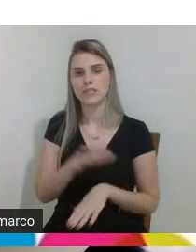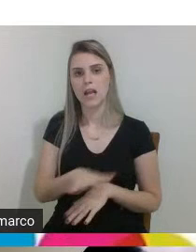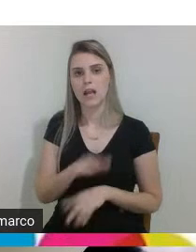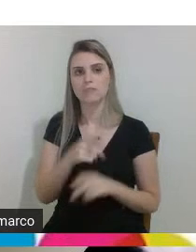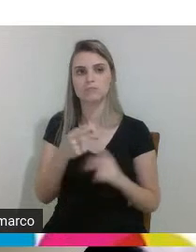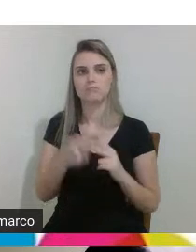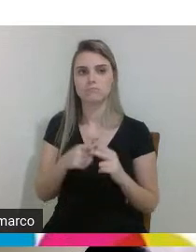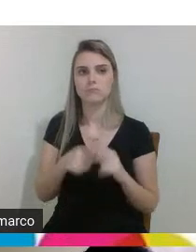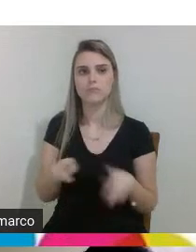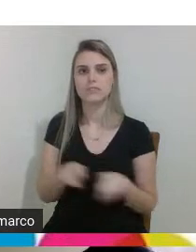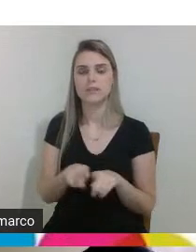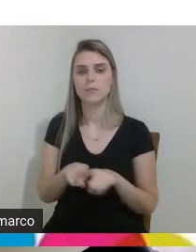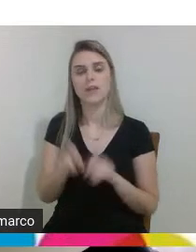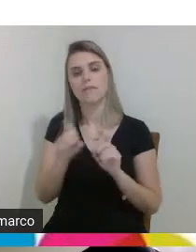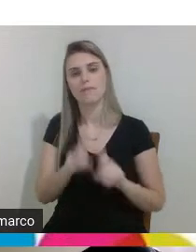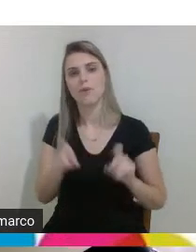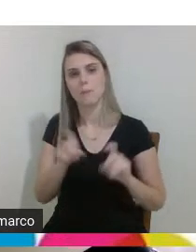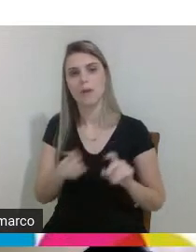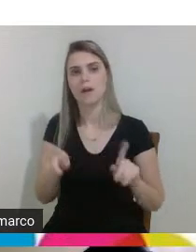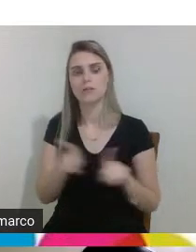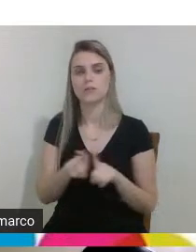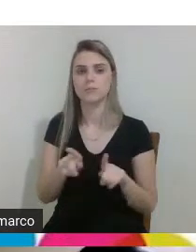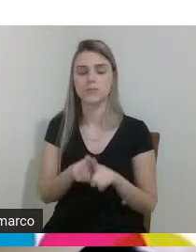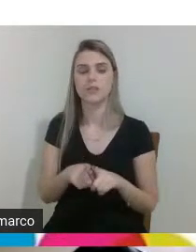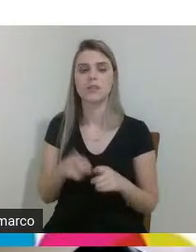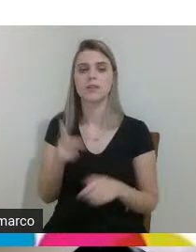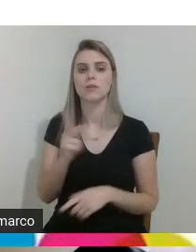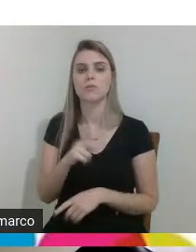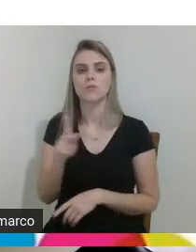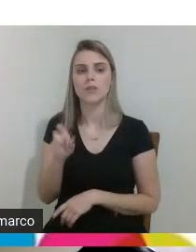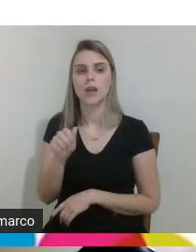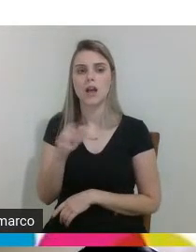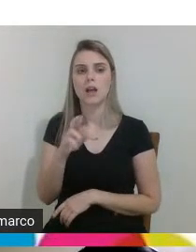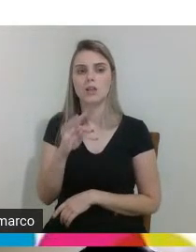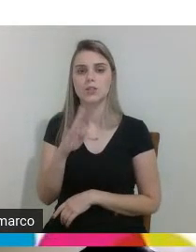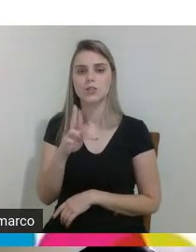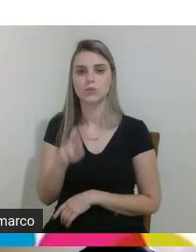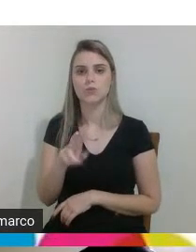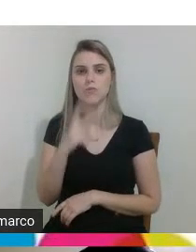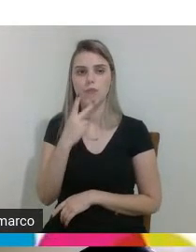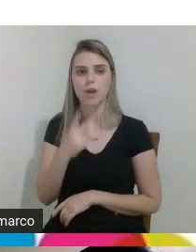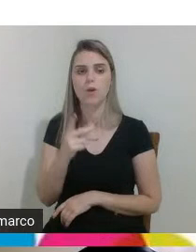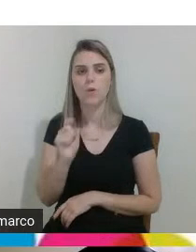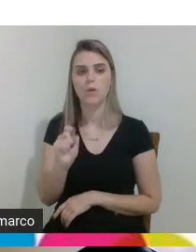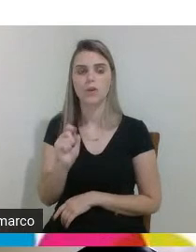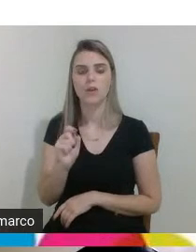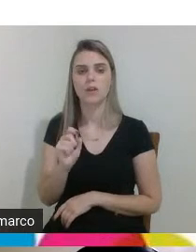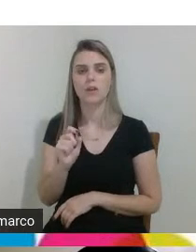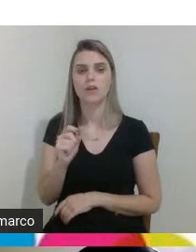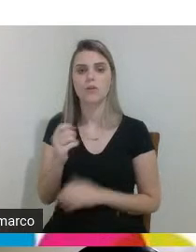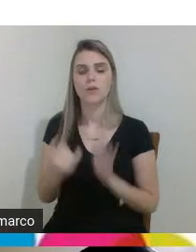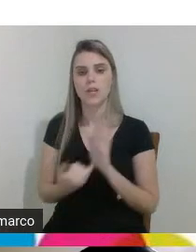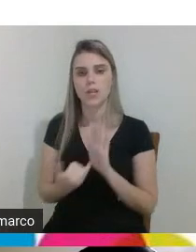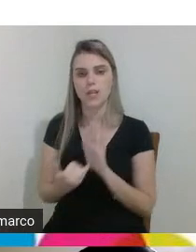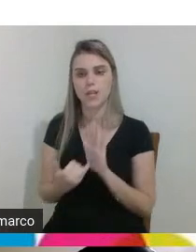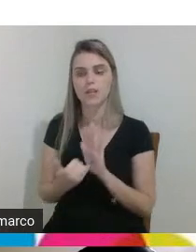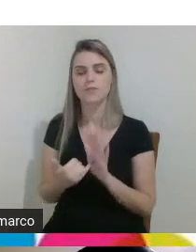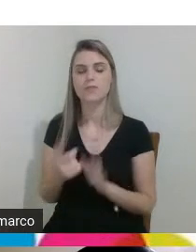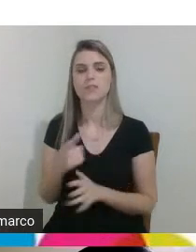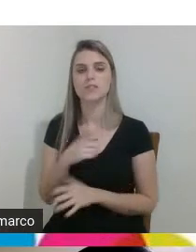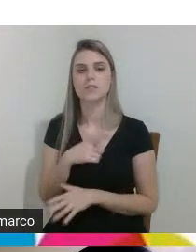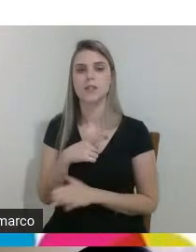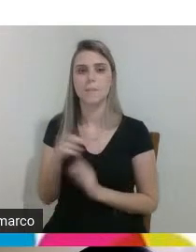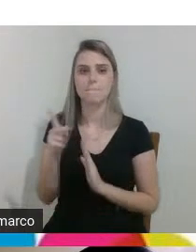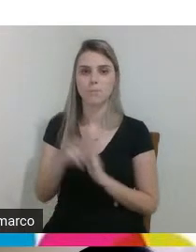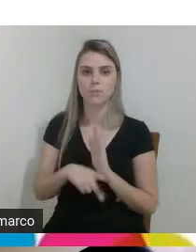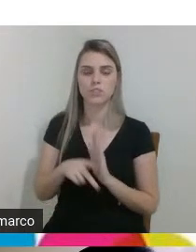também na área da informática né como o professor Arthur falou estamos o ISC Campos Xancherê está aí no projeto